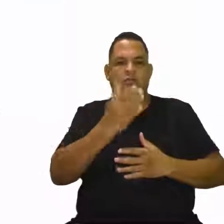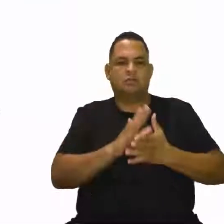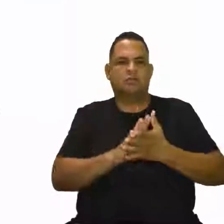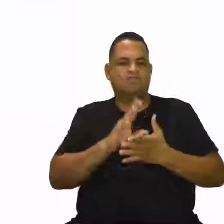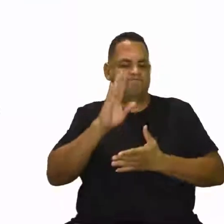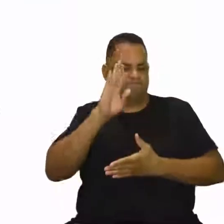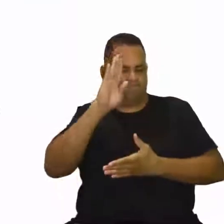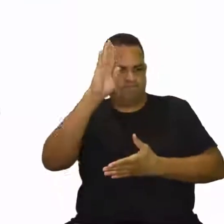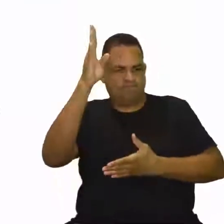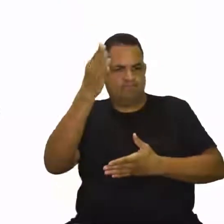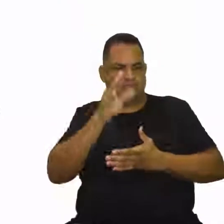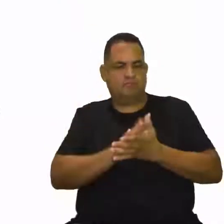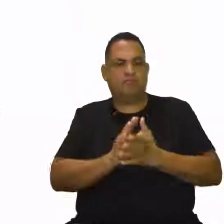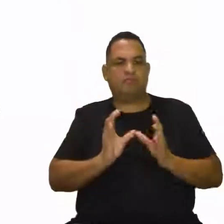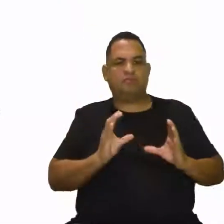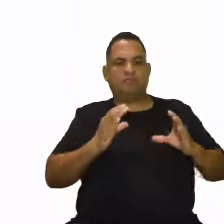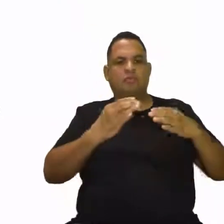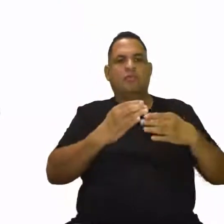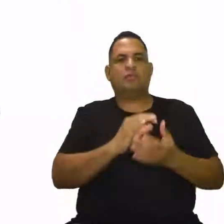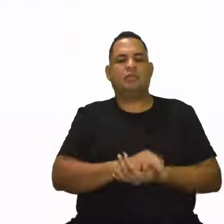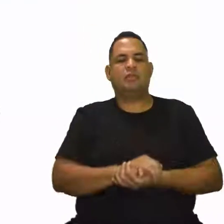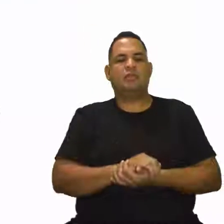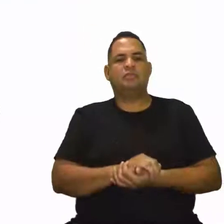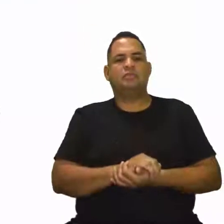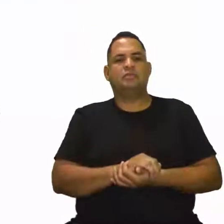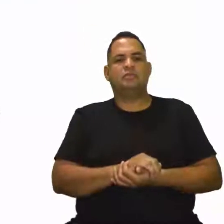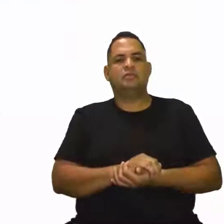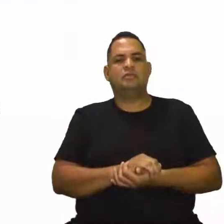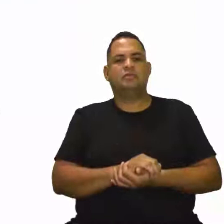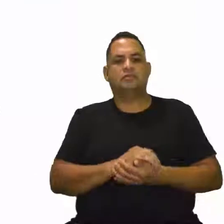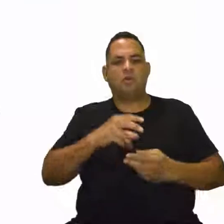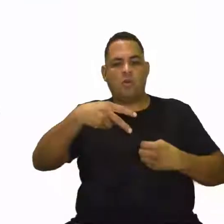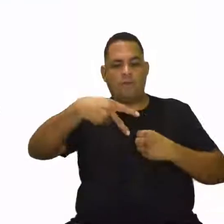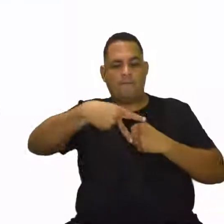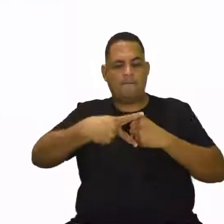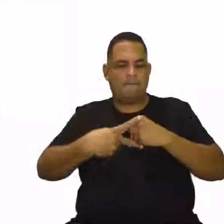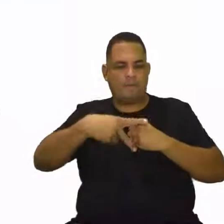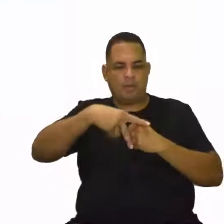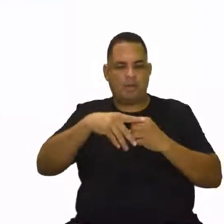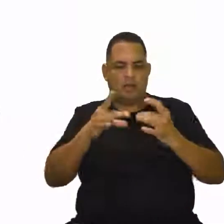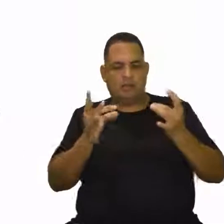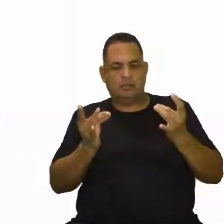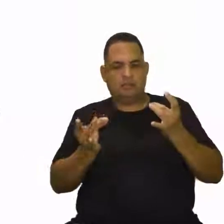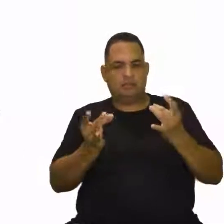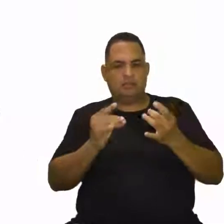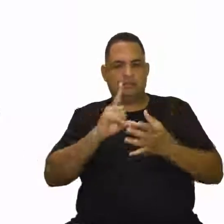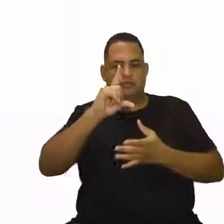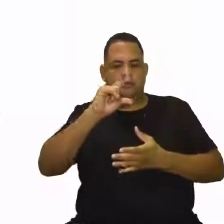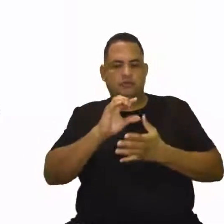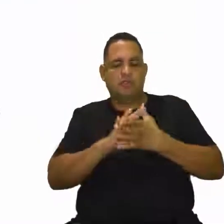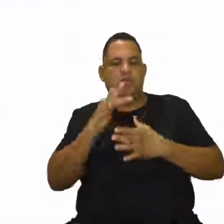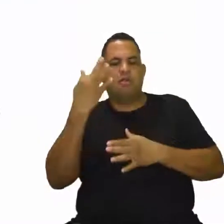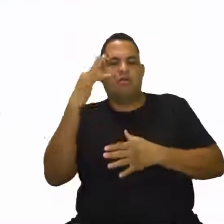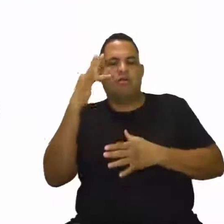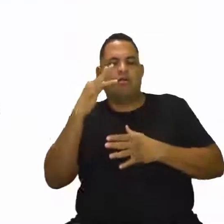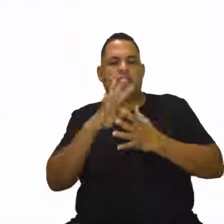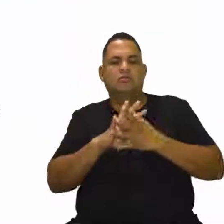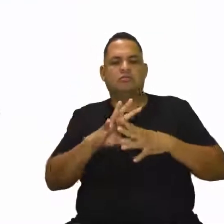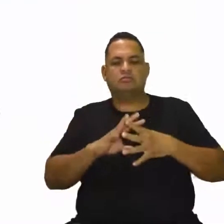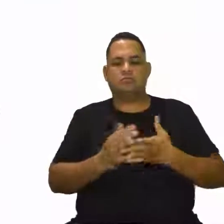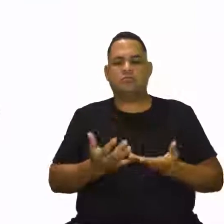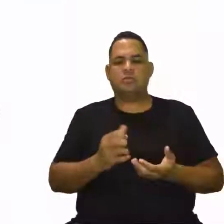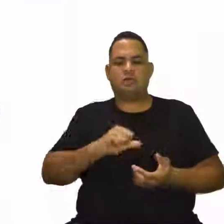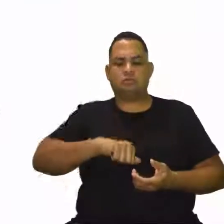Essencial, importantíssimo para esse grupo. O pilates e o yoga ajudam no alívio das dores, no aumento da autoestima.